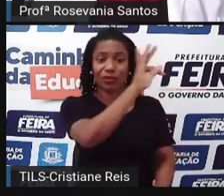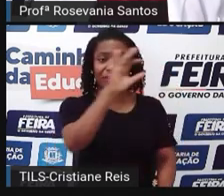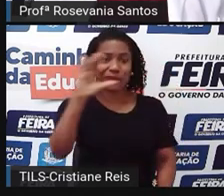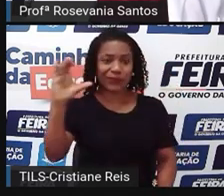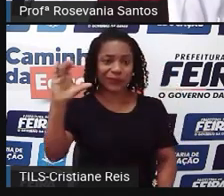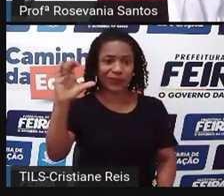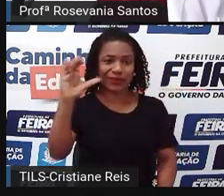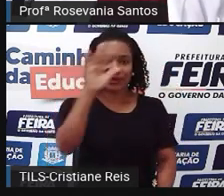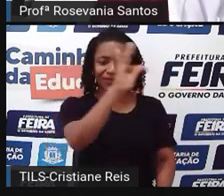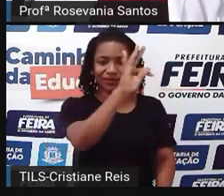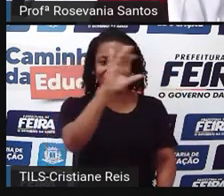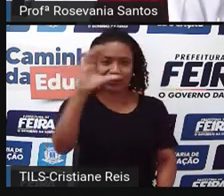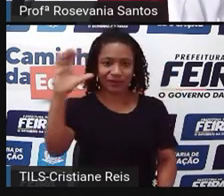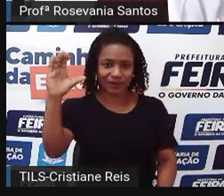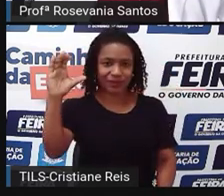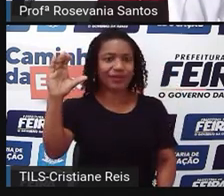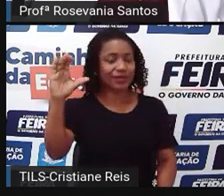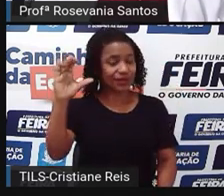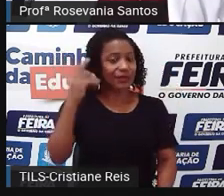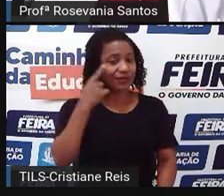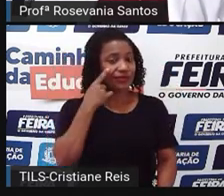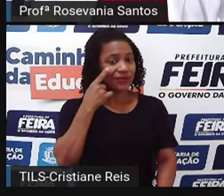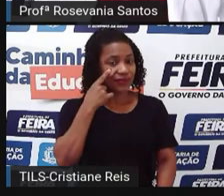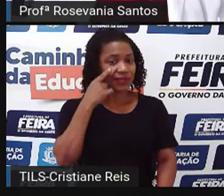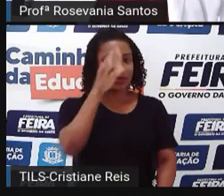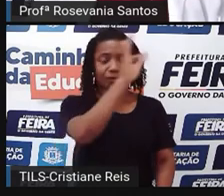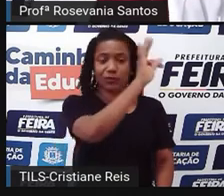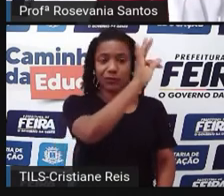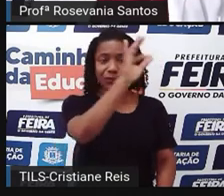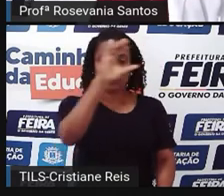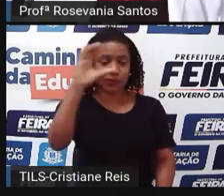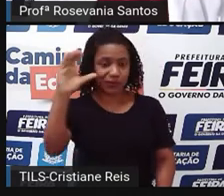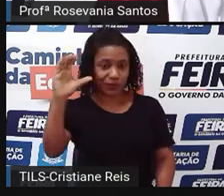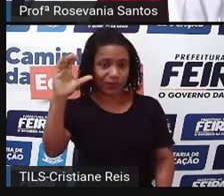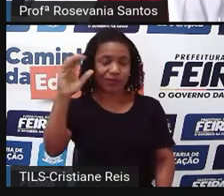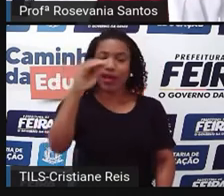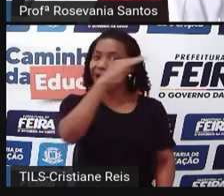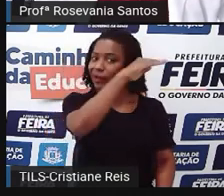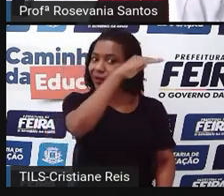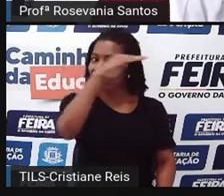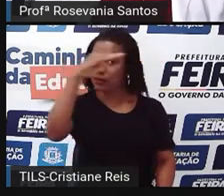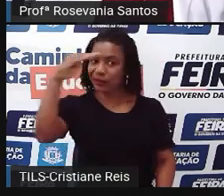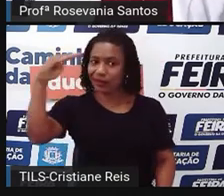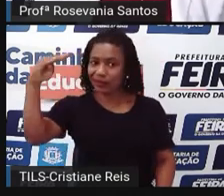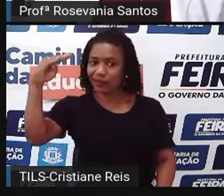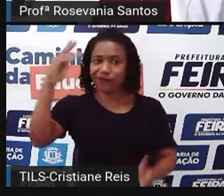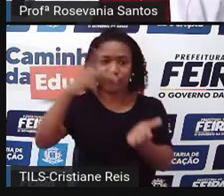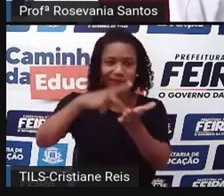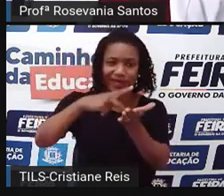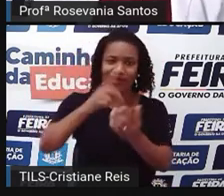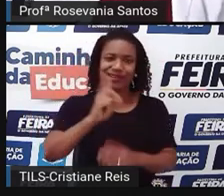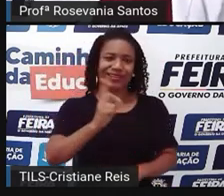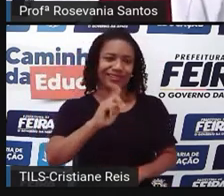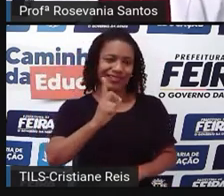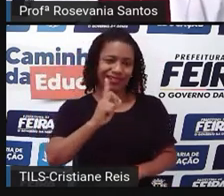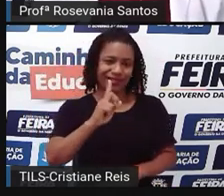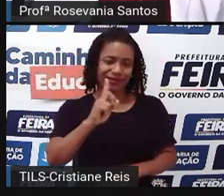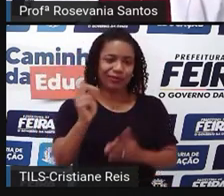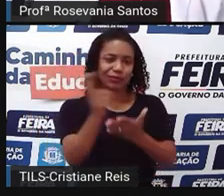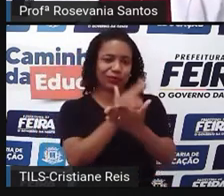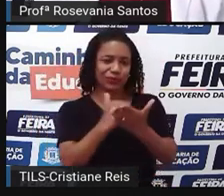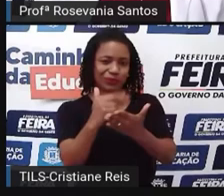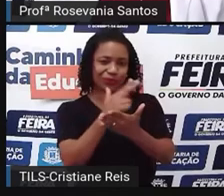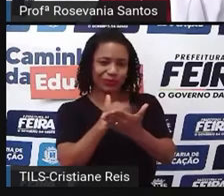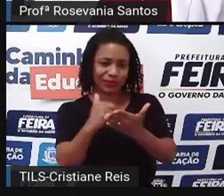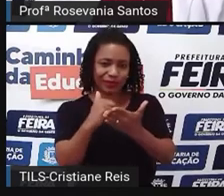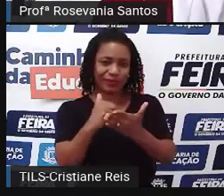encerra aqui, claro que não é uma linha na natureza, mas a partir daí nós já começamos a ter essa área aqui de